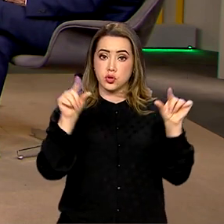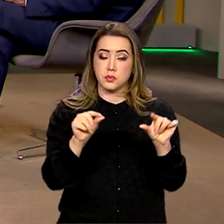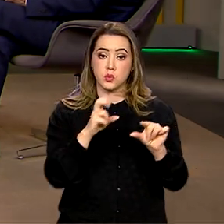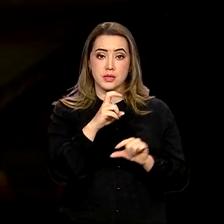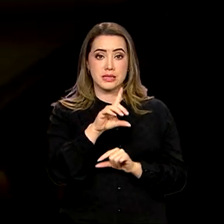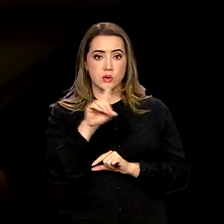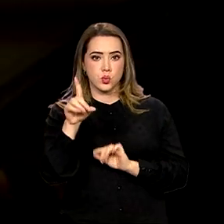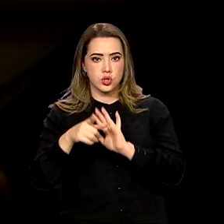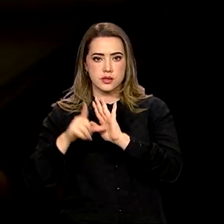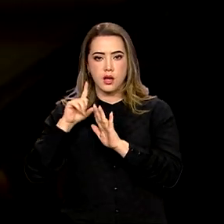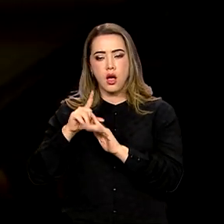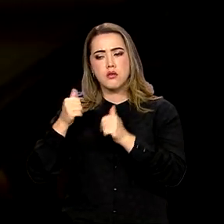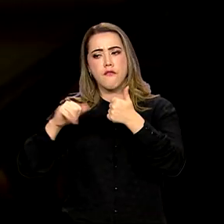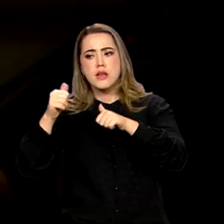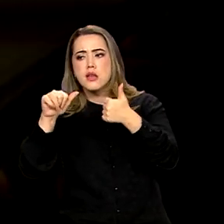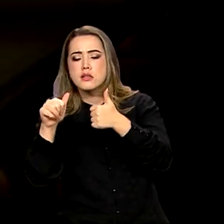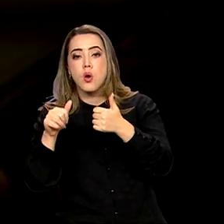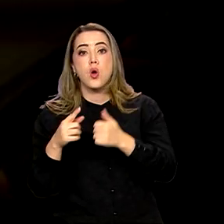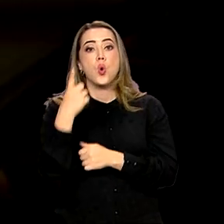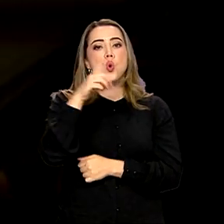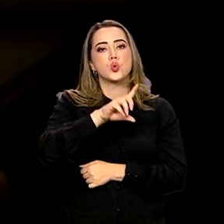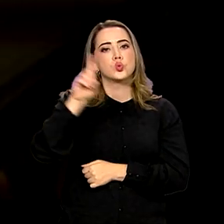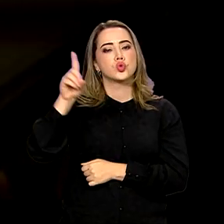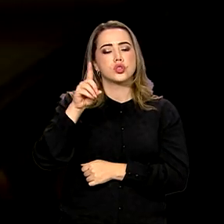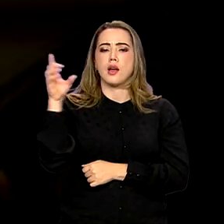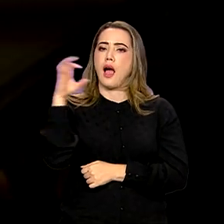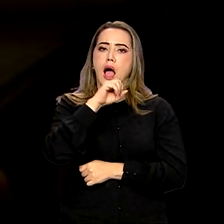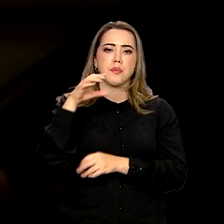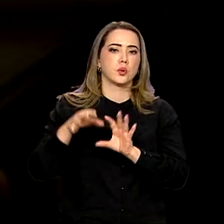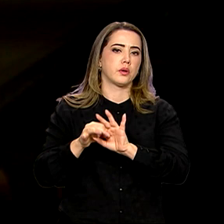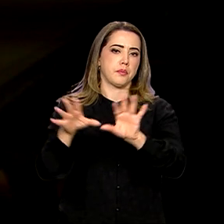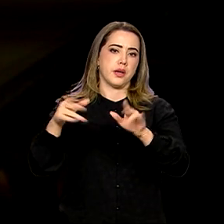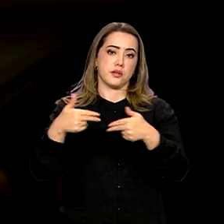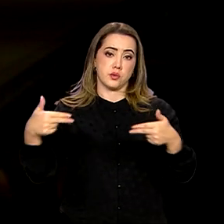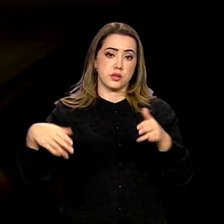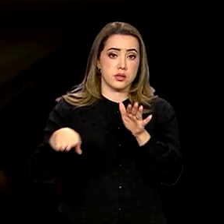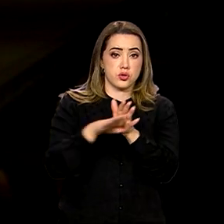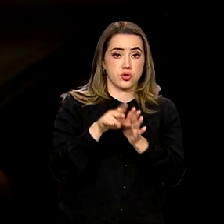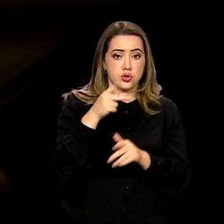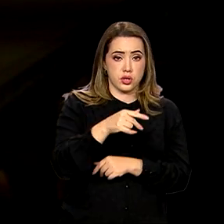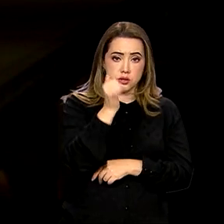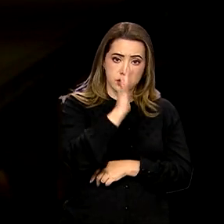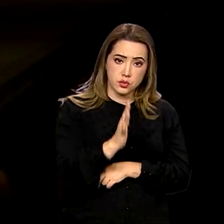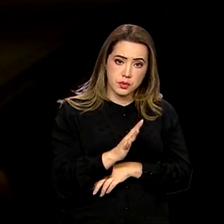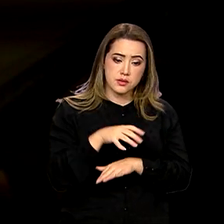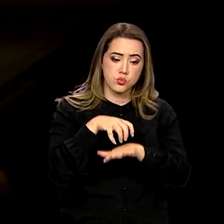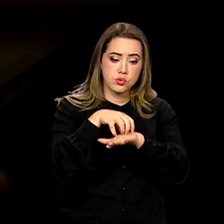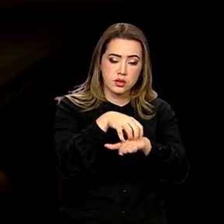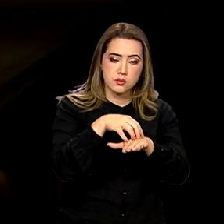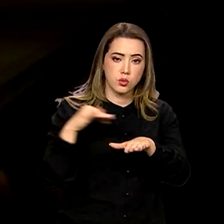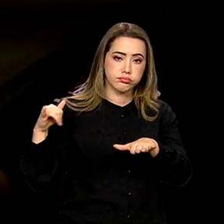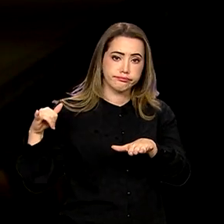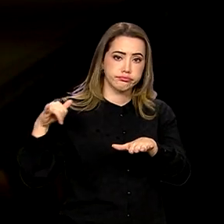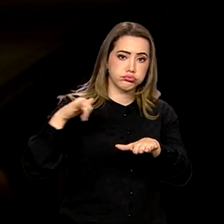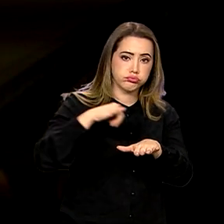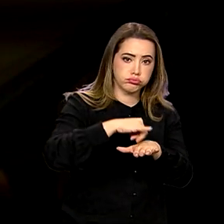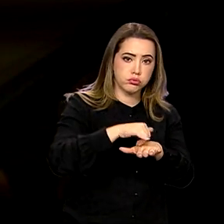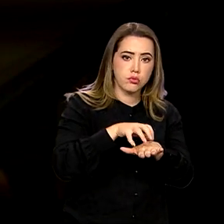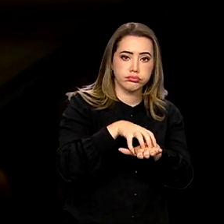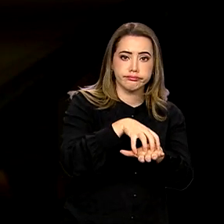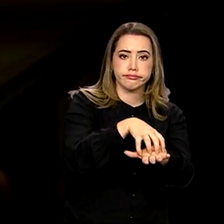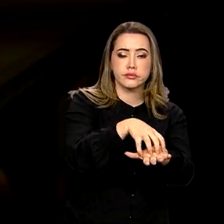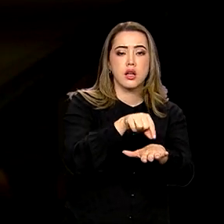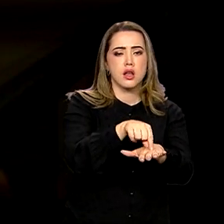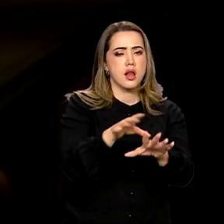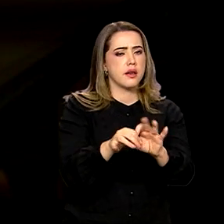dias para apenas um o desembaraço de cargas aéreas e deve simplificar muito o processo de importação no modal